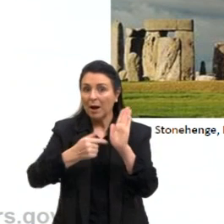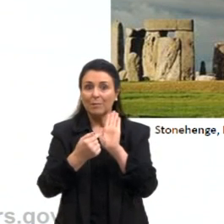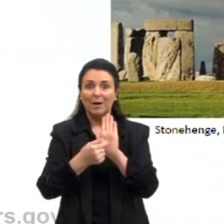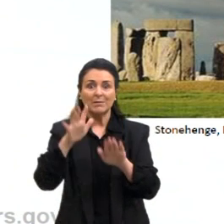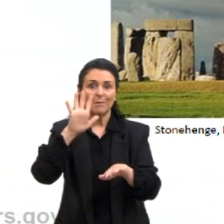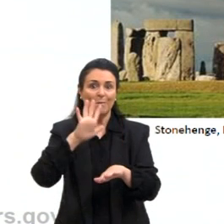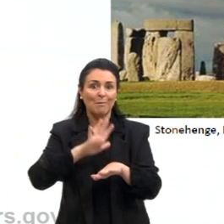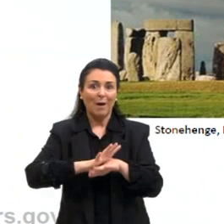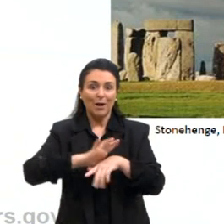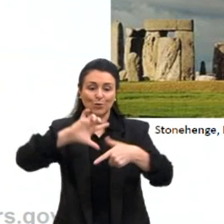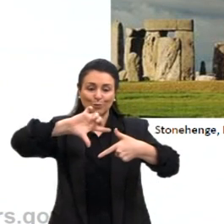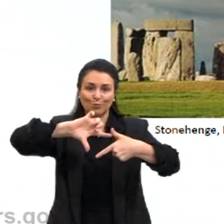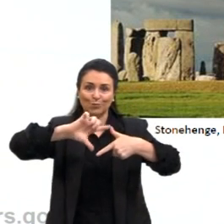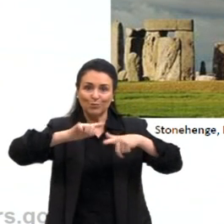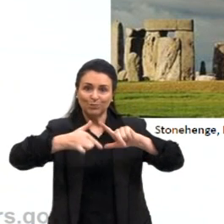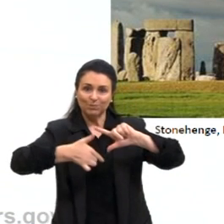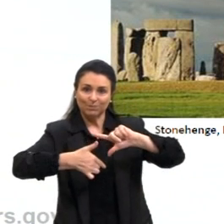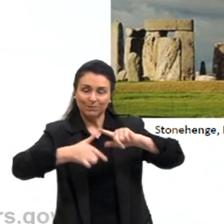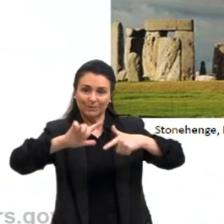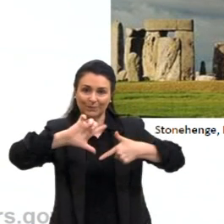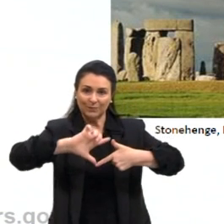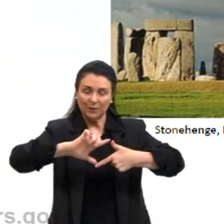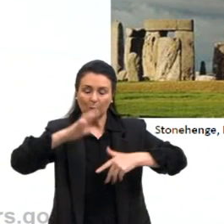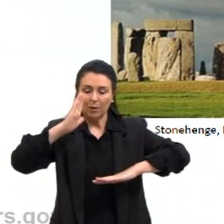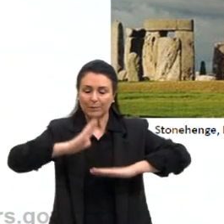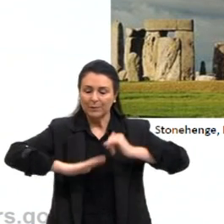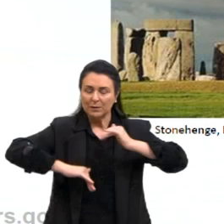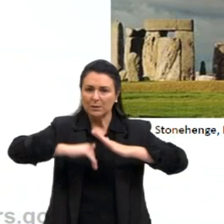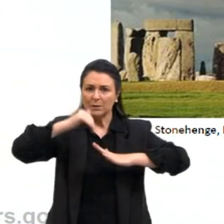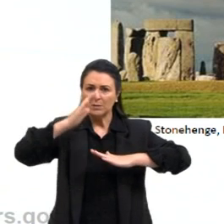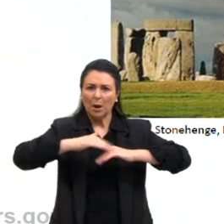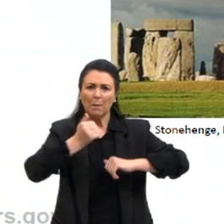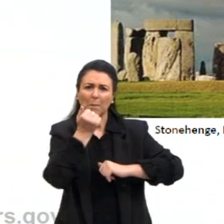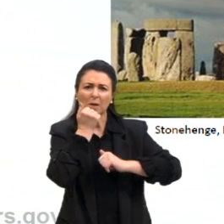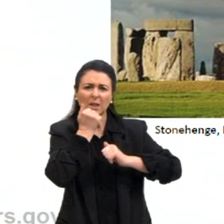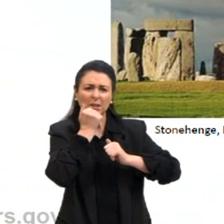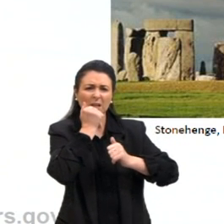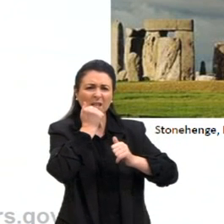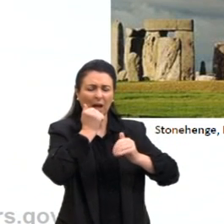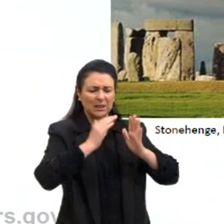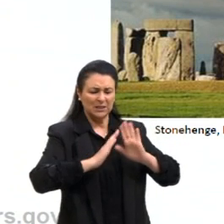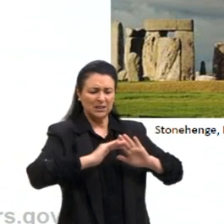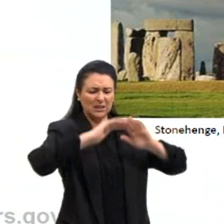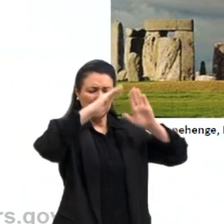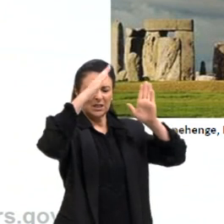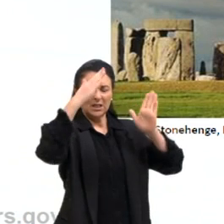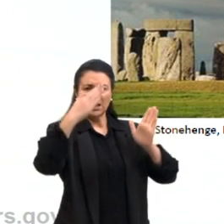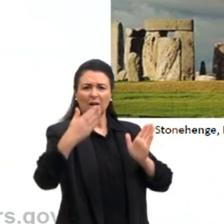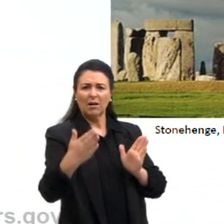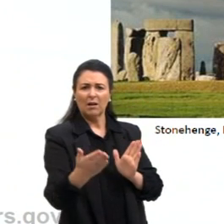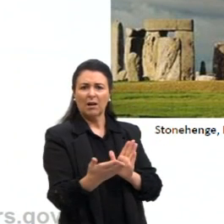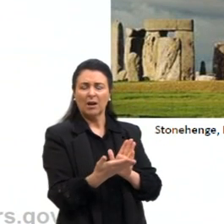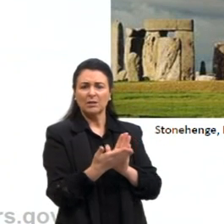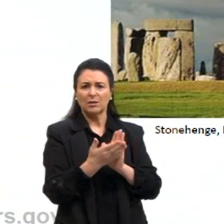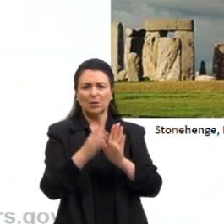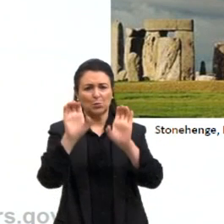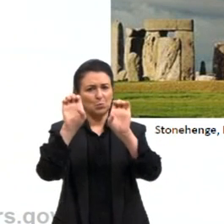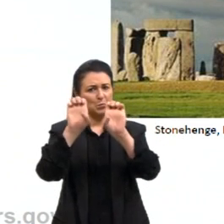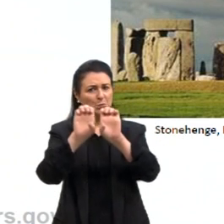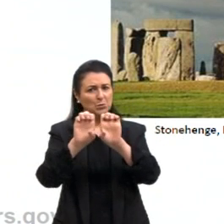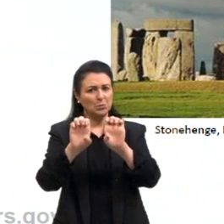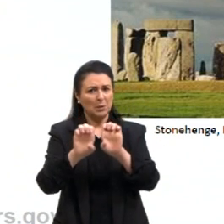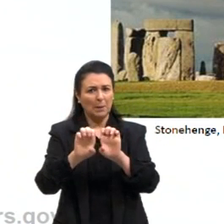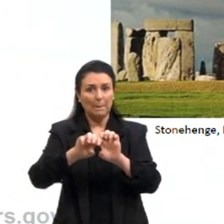Vale ressaltar que a construção monumental de grandes blocos de pedras, chamadas aqui de estruturas megalíticas,